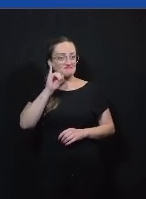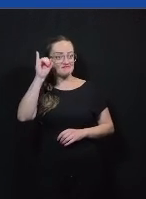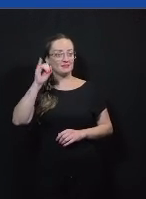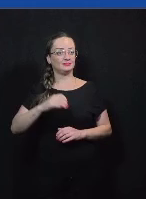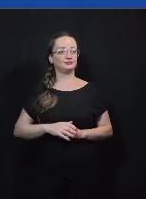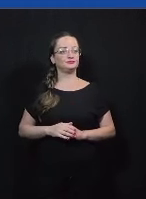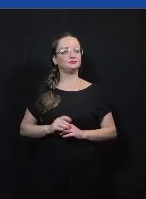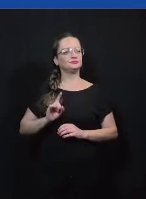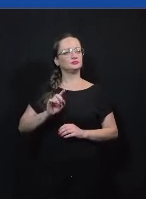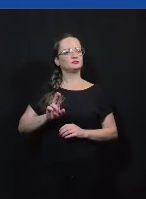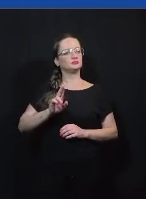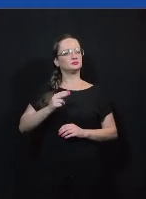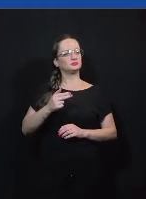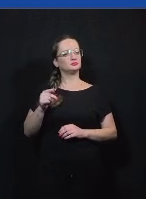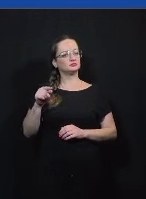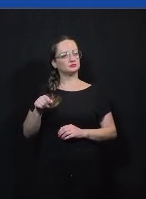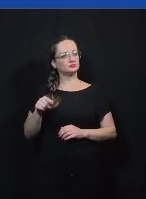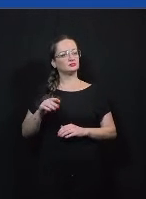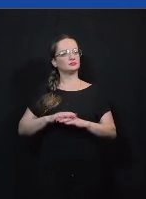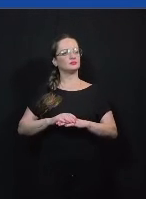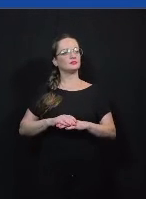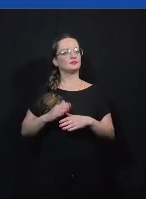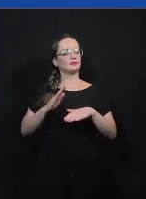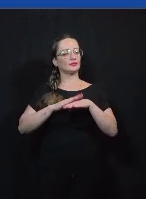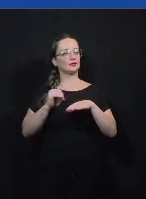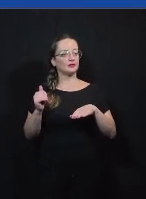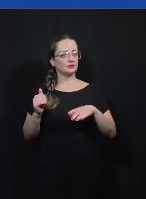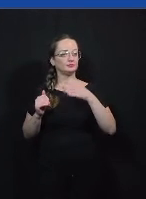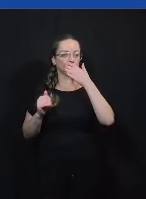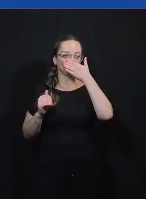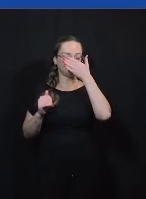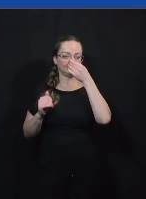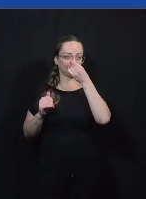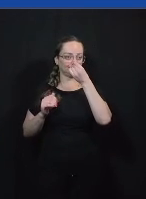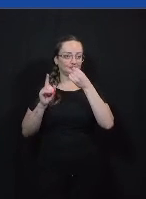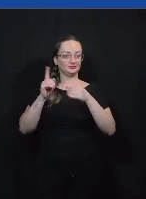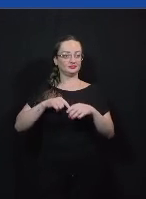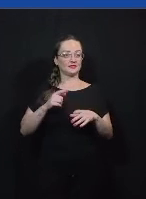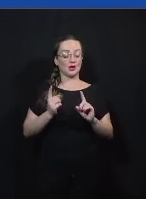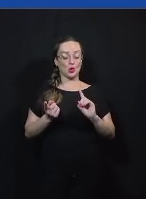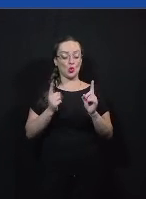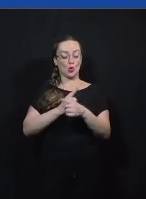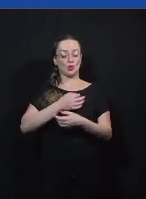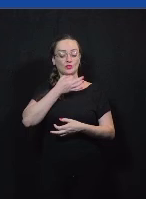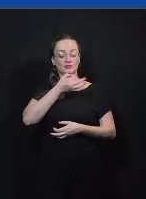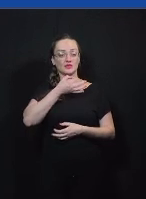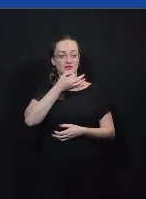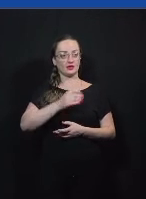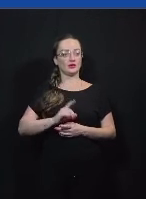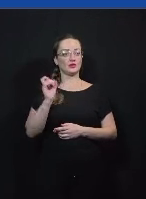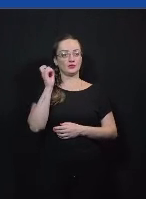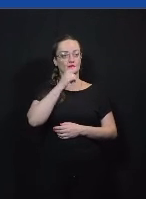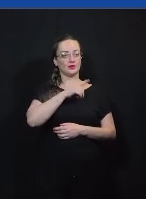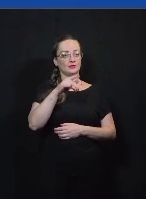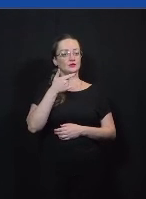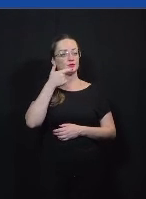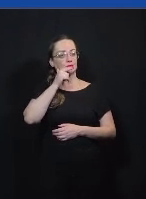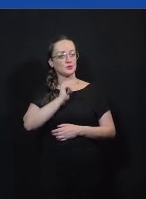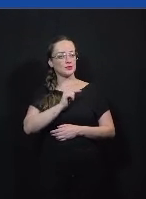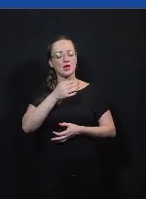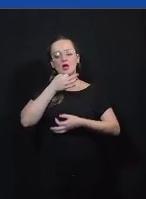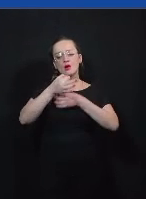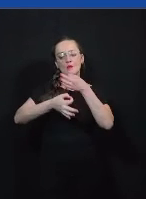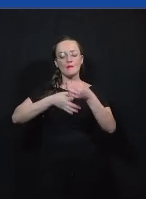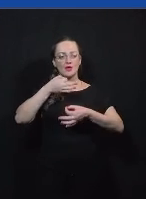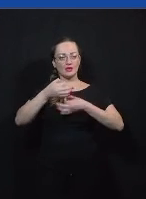coisa dessa chamada eu queria que você saísse com isso é a contra-argumentação dificilmente você vai conseguir argumentar alguma